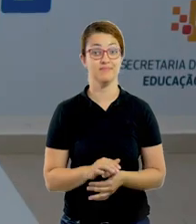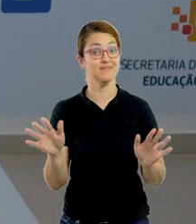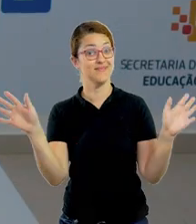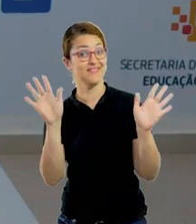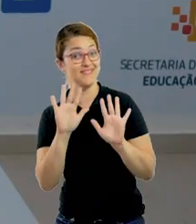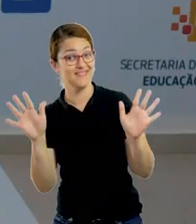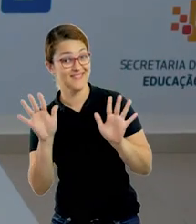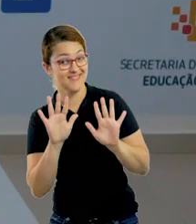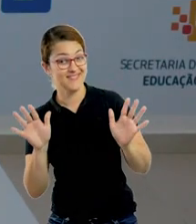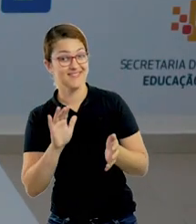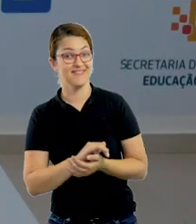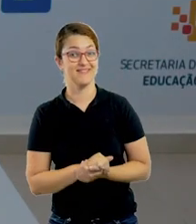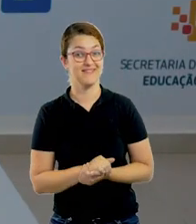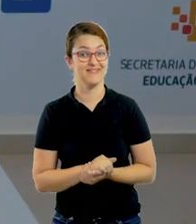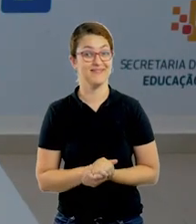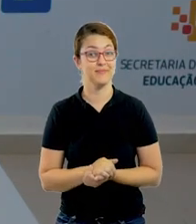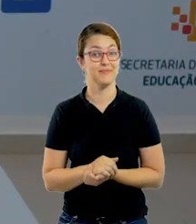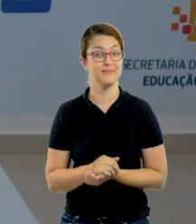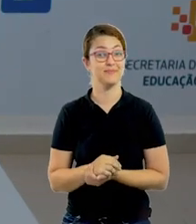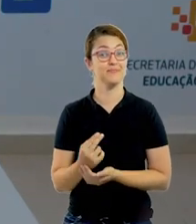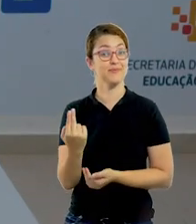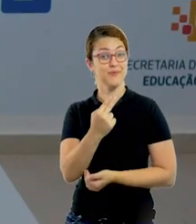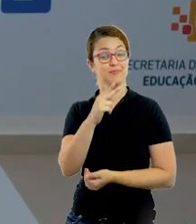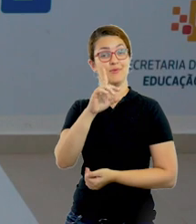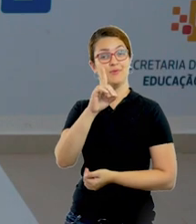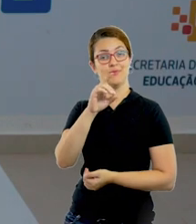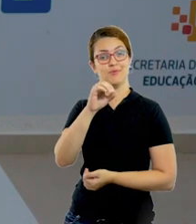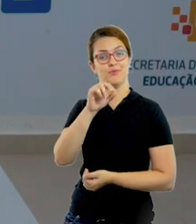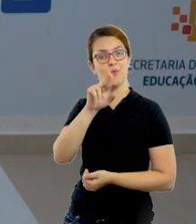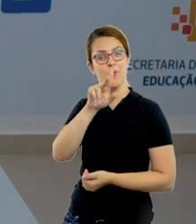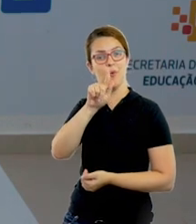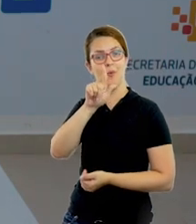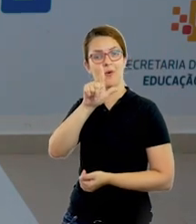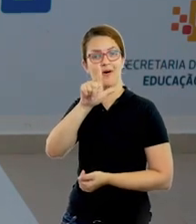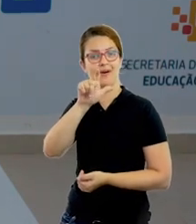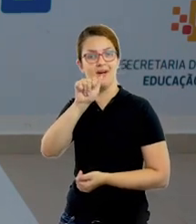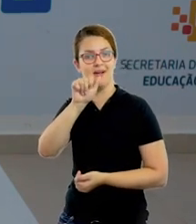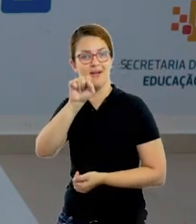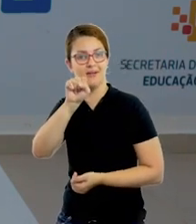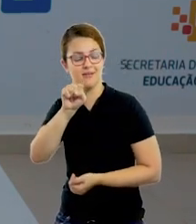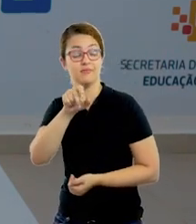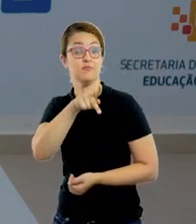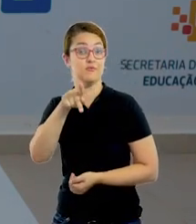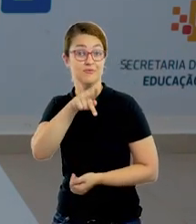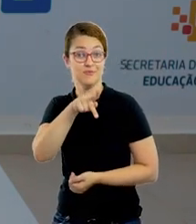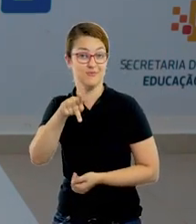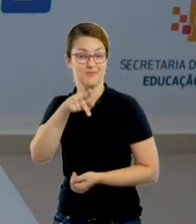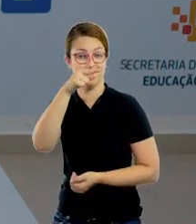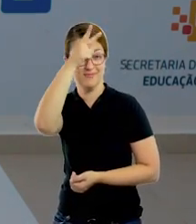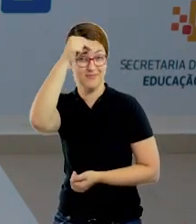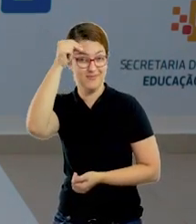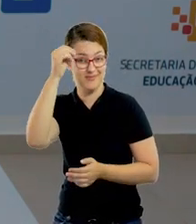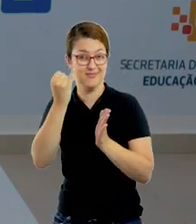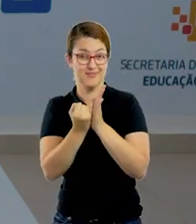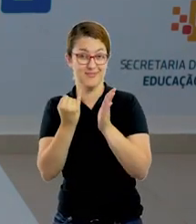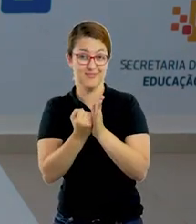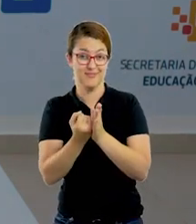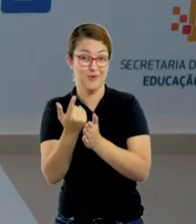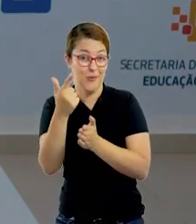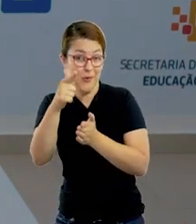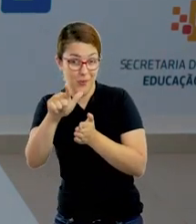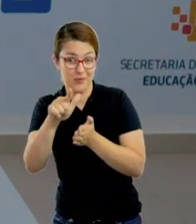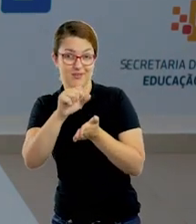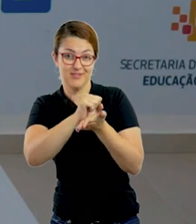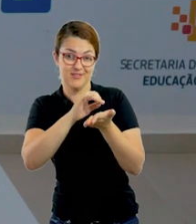Olá, pessoal! Sou o Douglas, professor aqui da rede de Itapevi e estou aqui para trazer mais uma lição de casa